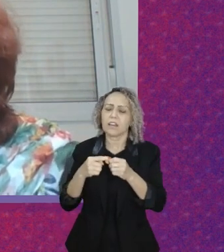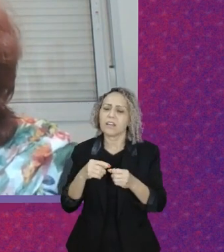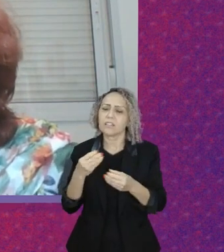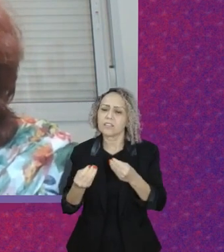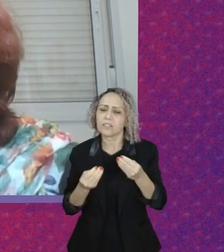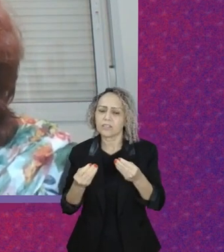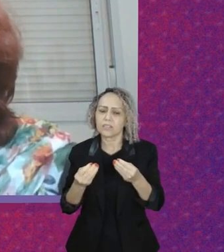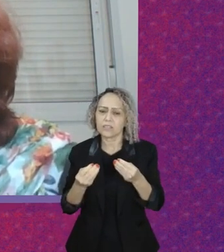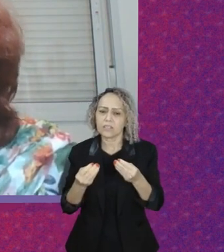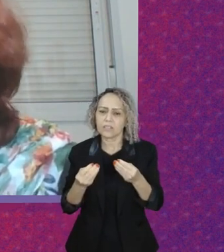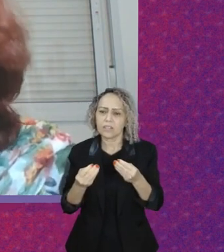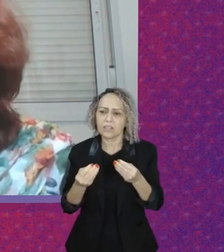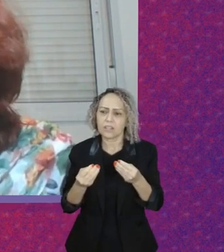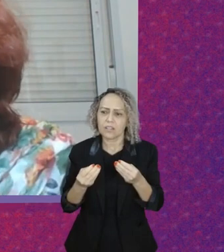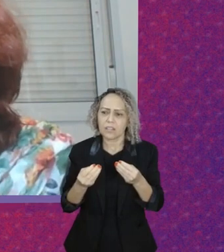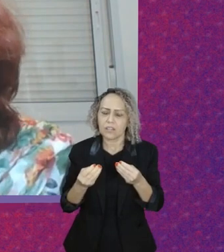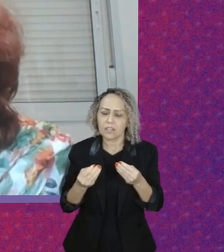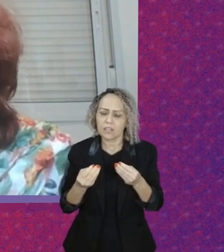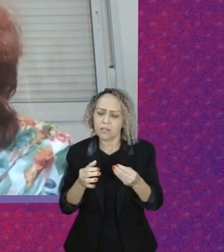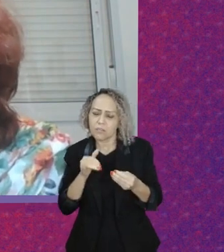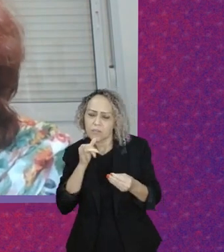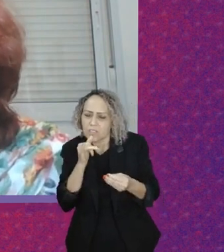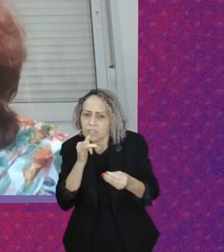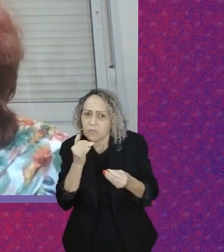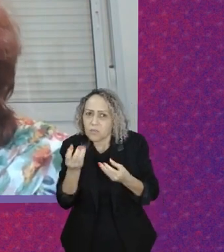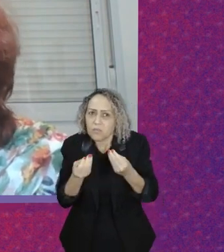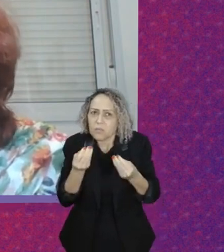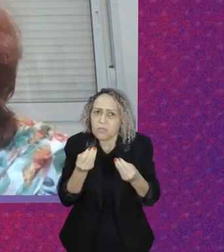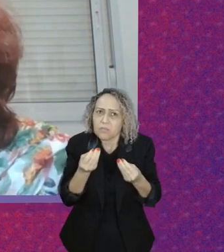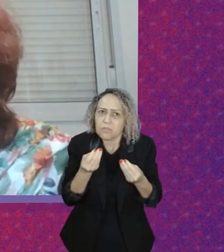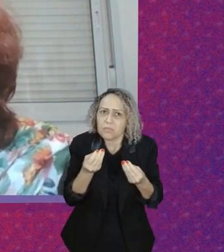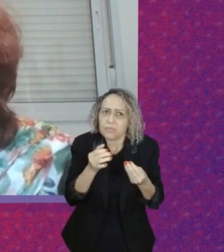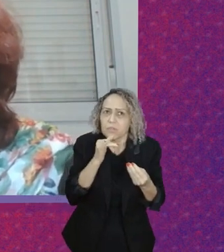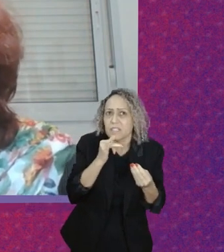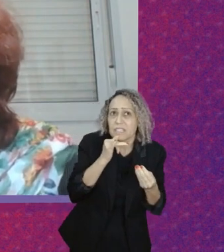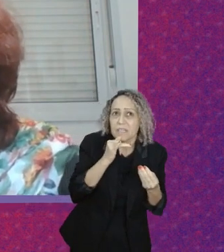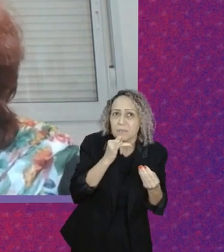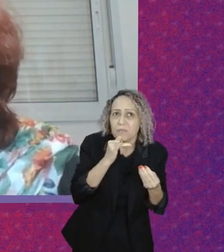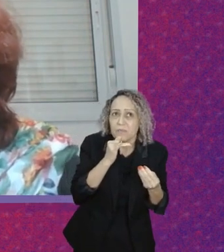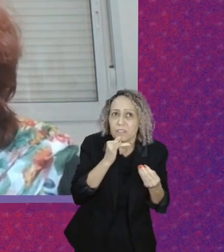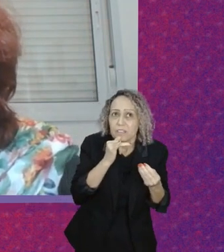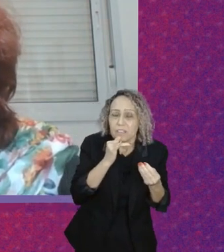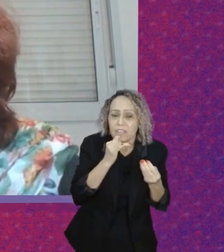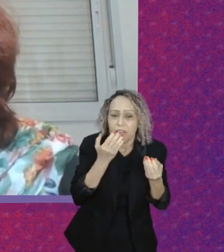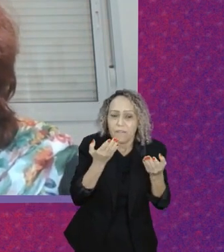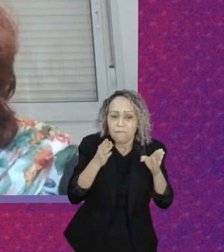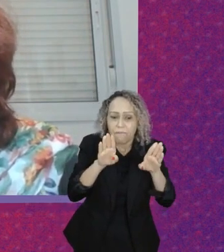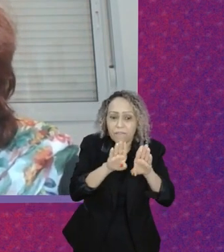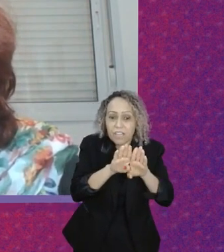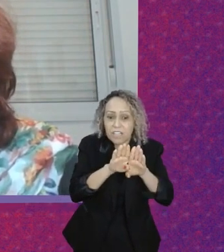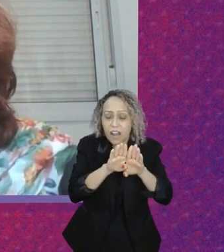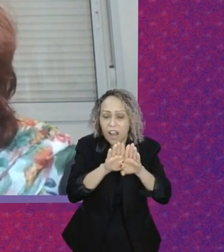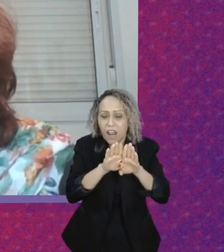abrir ou fechar as ruas para que as pessoas possam utilizá-las